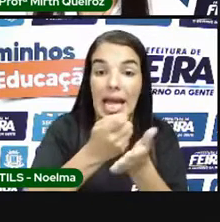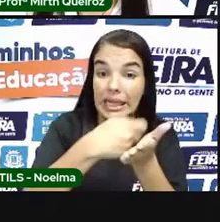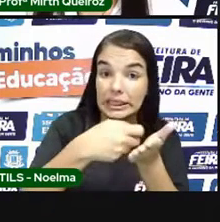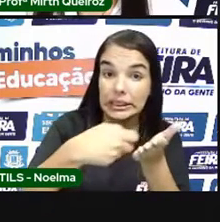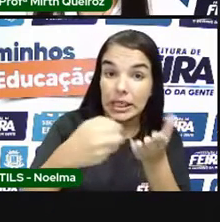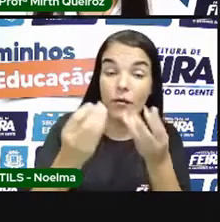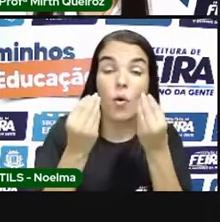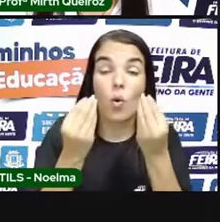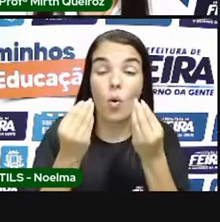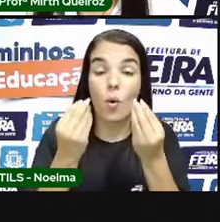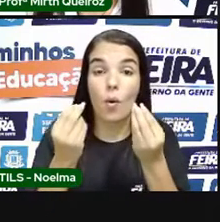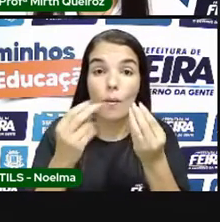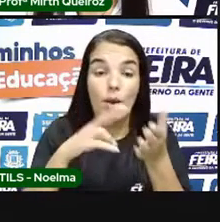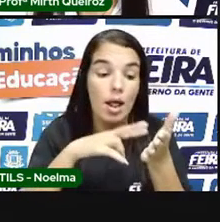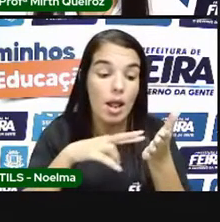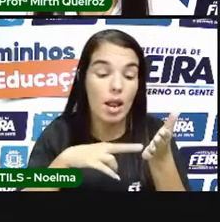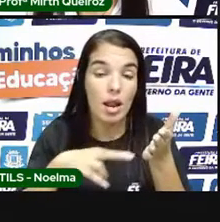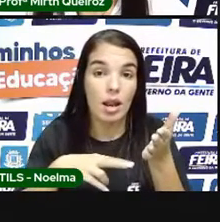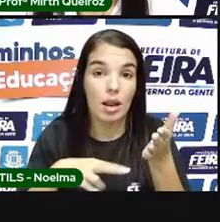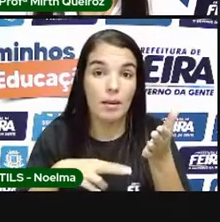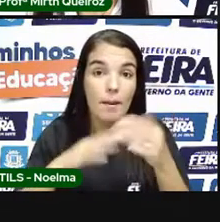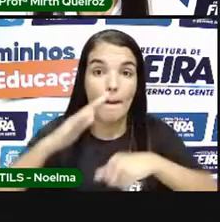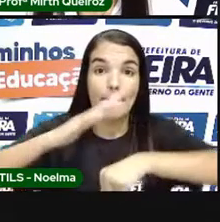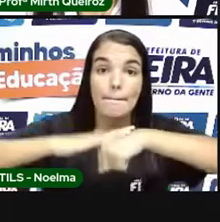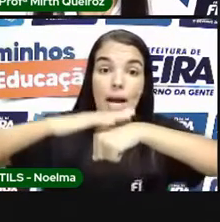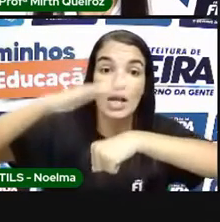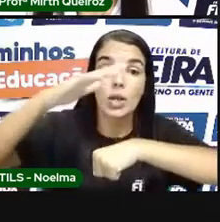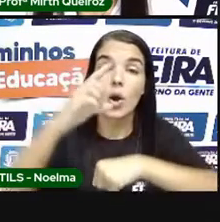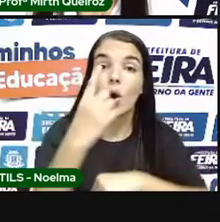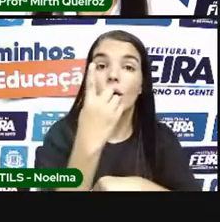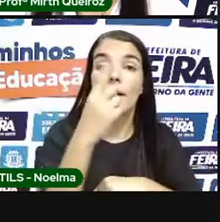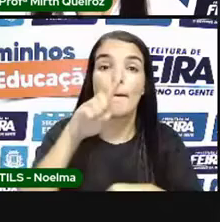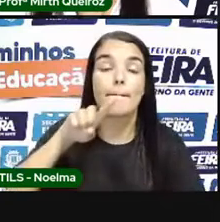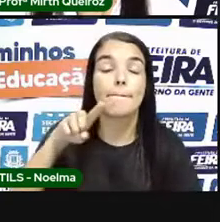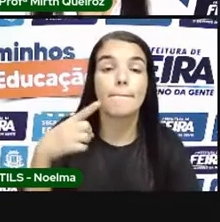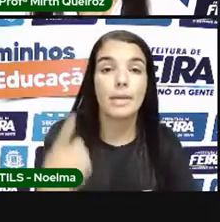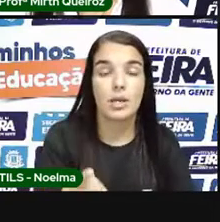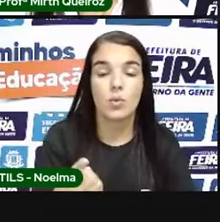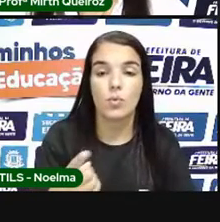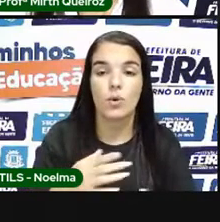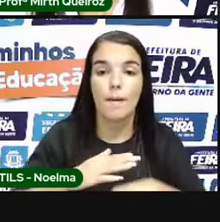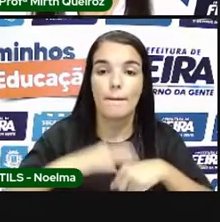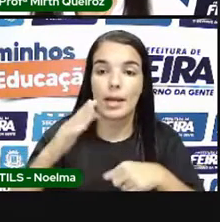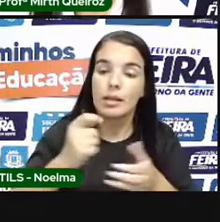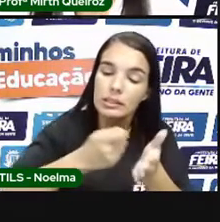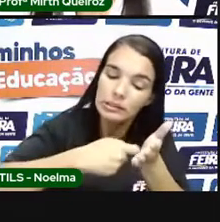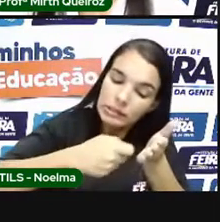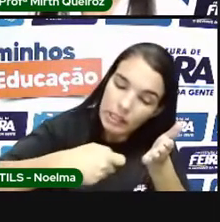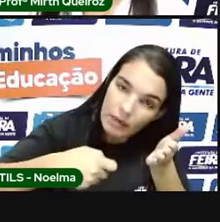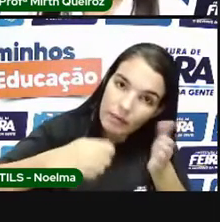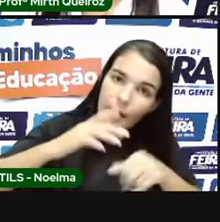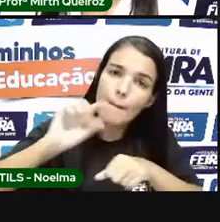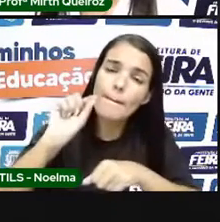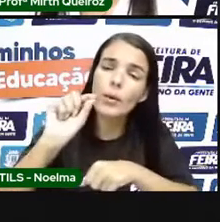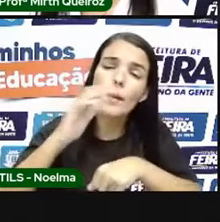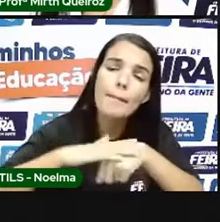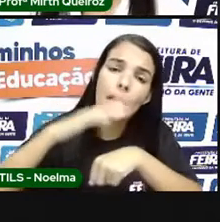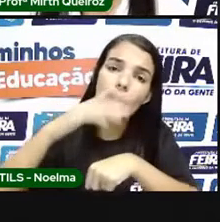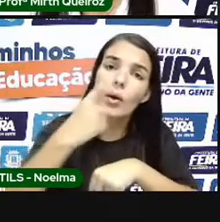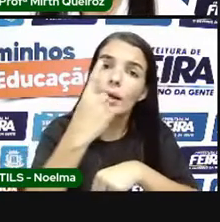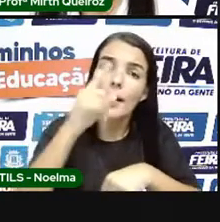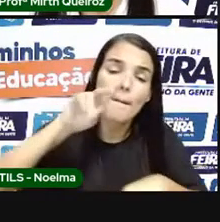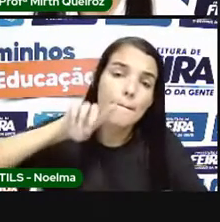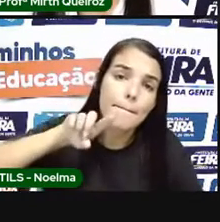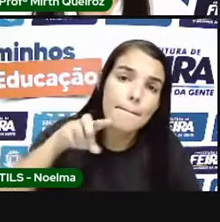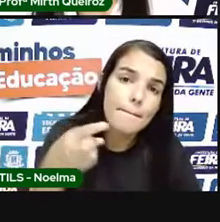lemos Cada numeral Maior que mil Que aparece na tabela De desmatamento Então o que tiver Maior que mil Vocês vão